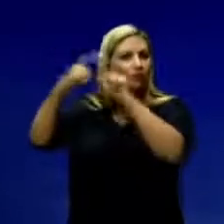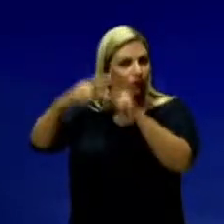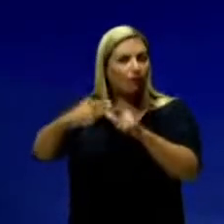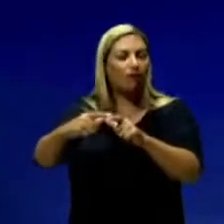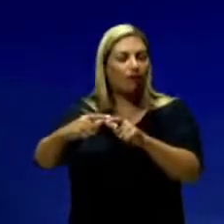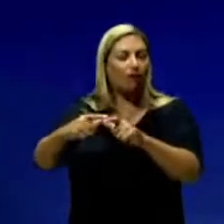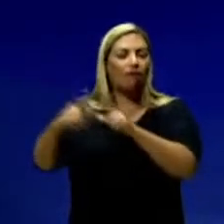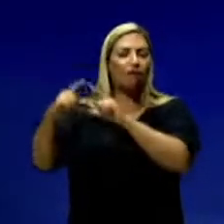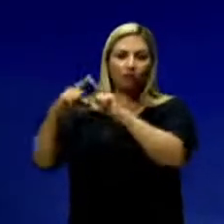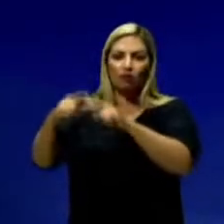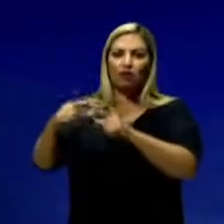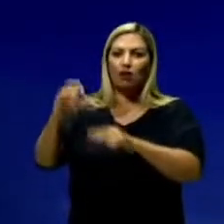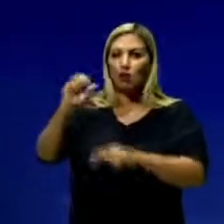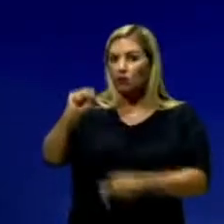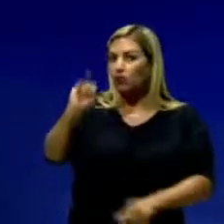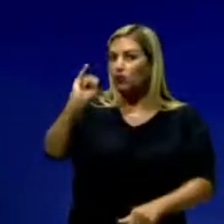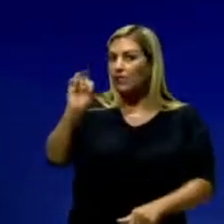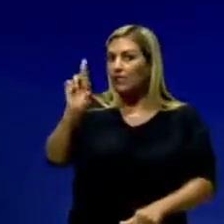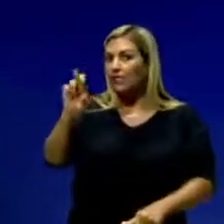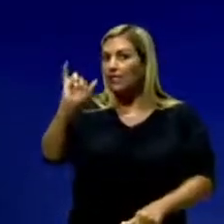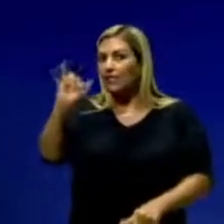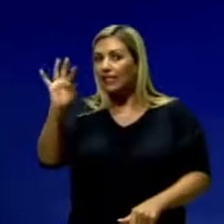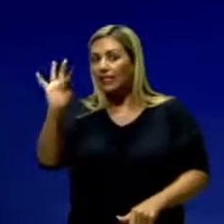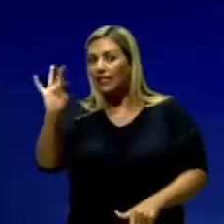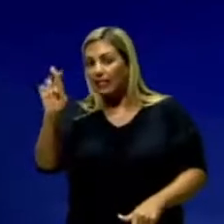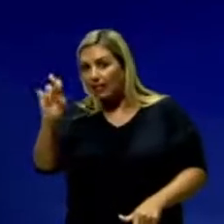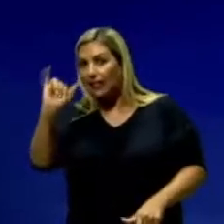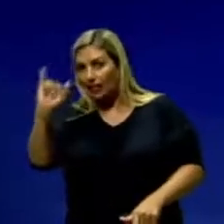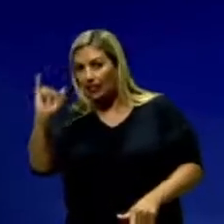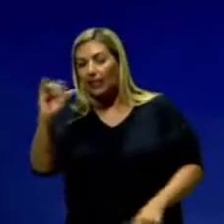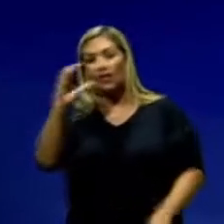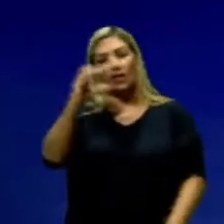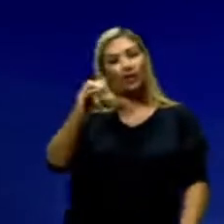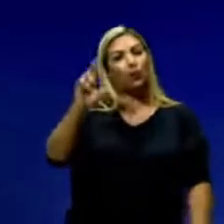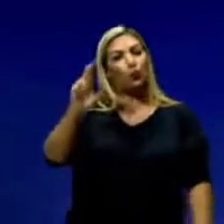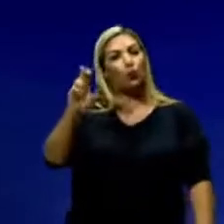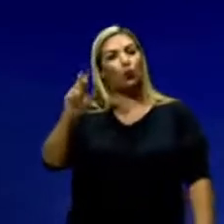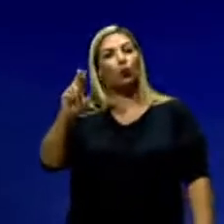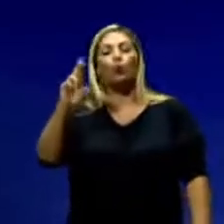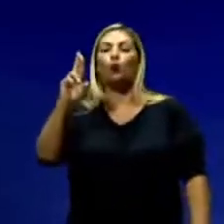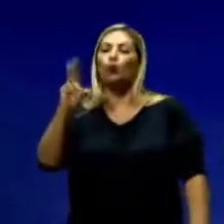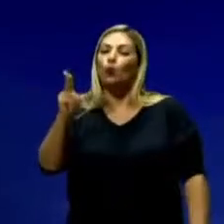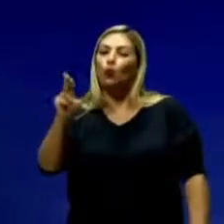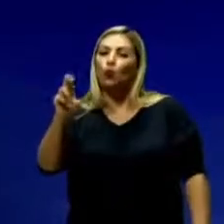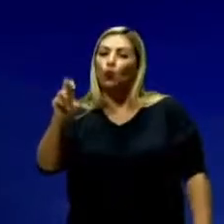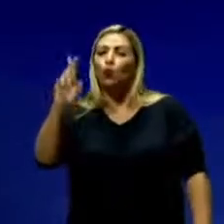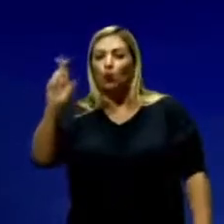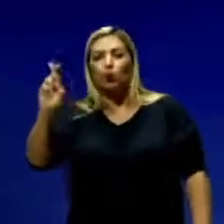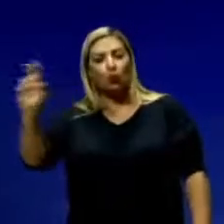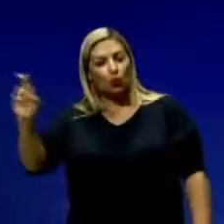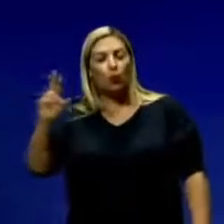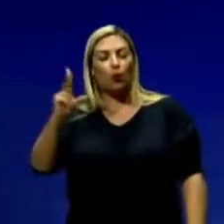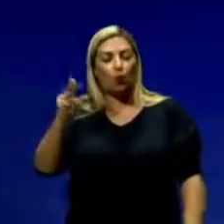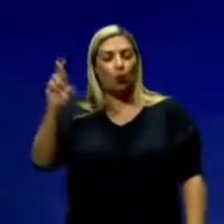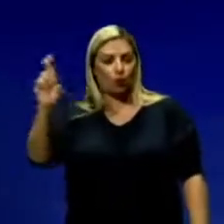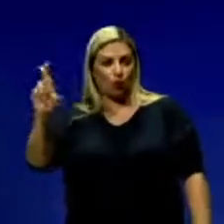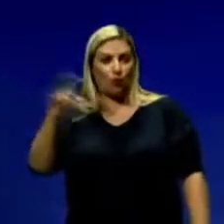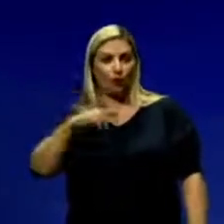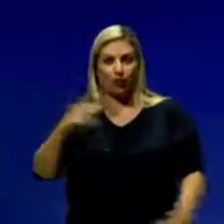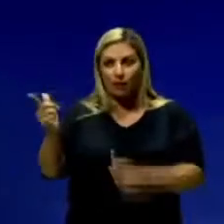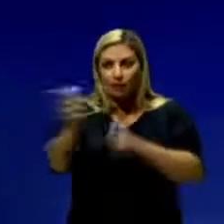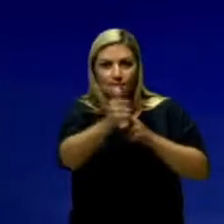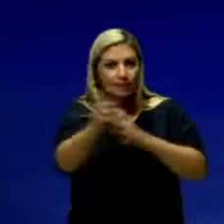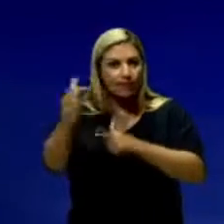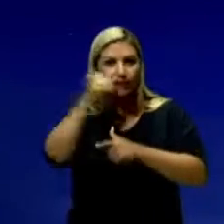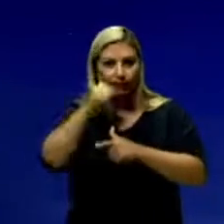ali, típico do Siriri e do Cururu. O que é isso, Caçada da Rainha? Realmente é promovida uma caçada dessa